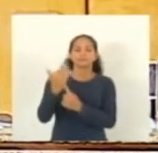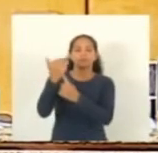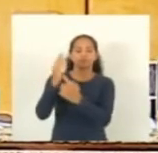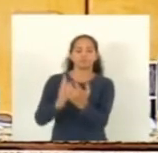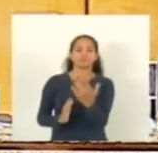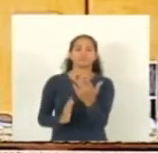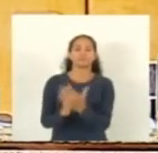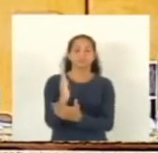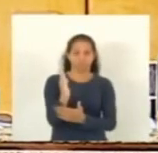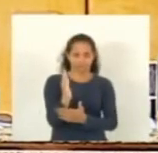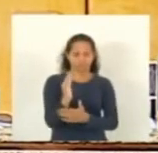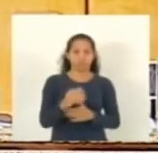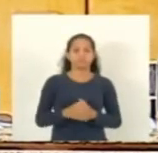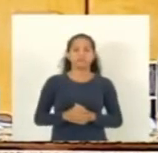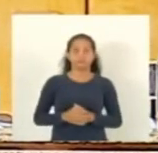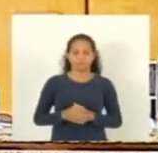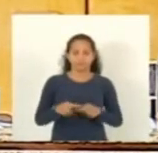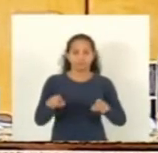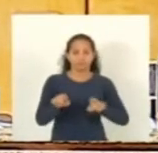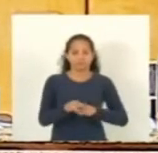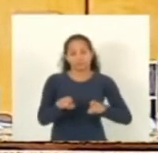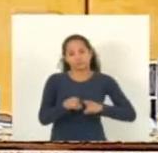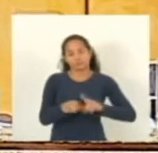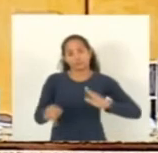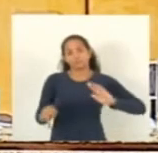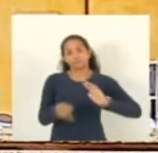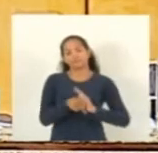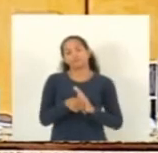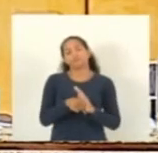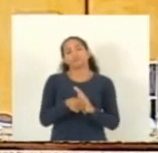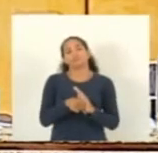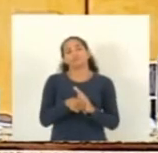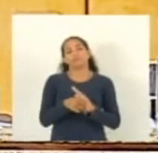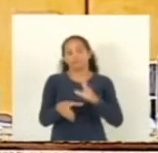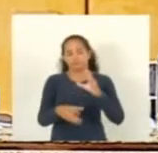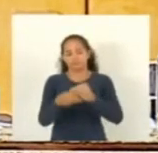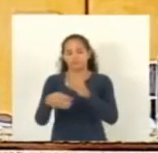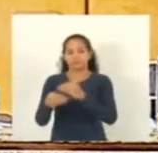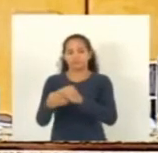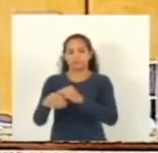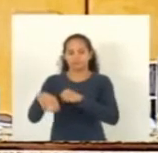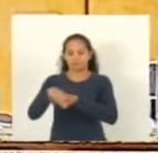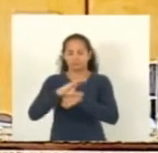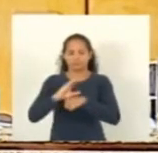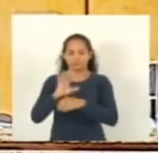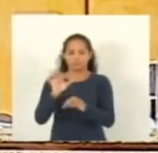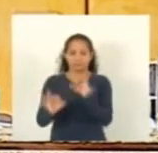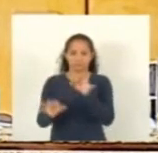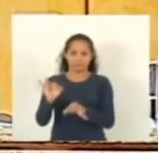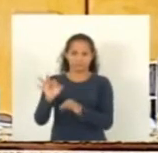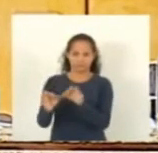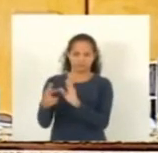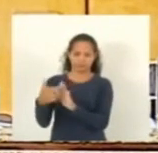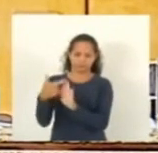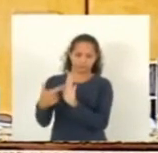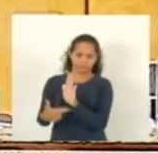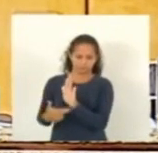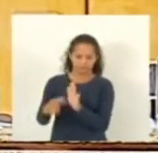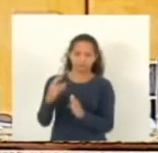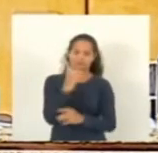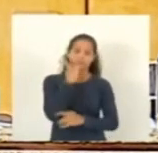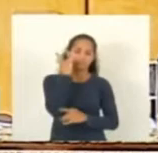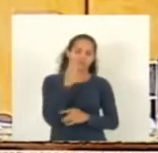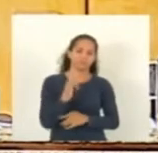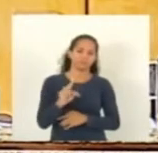aprovação com o acolhimento da emenda da Comissão de Justiça. Na Comissão de Finanças, o relator deputado